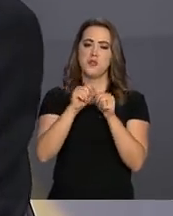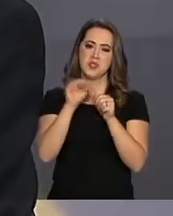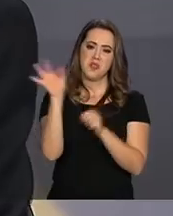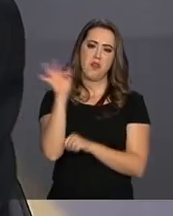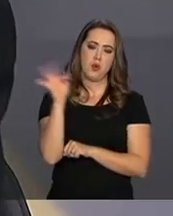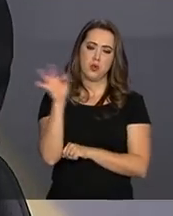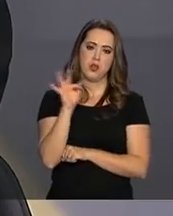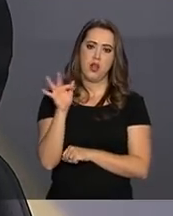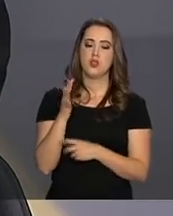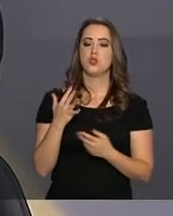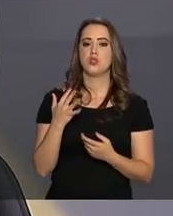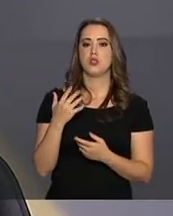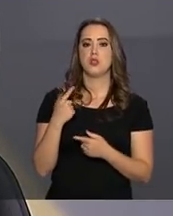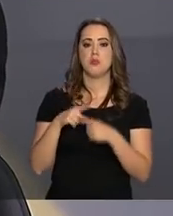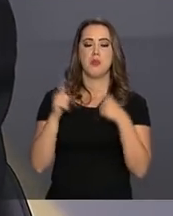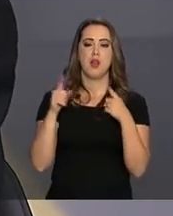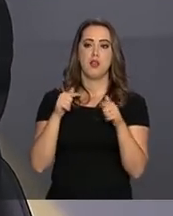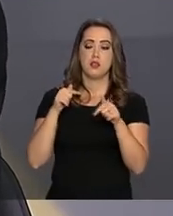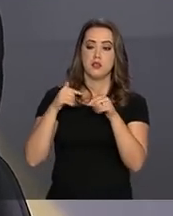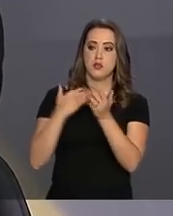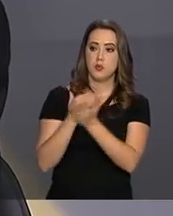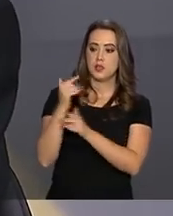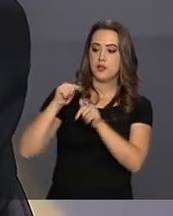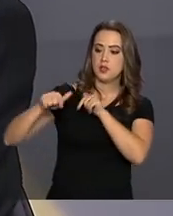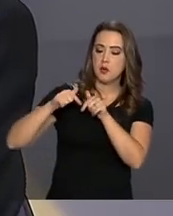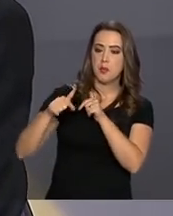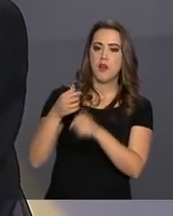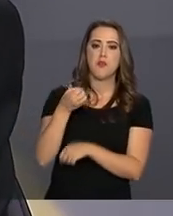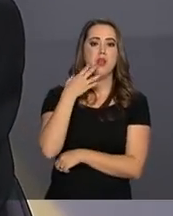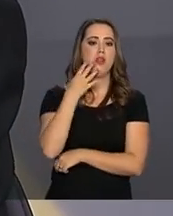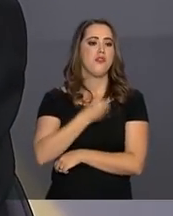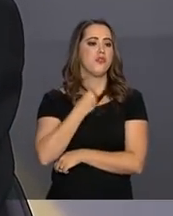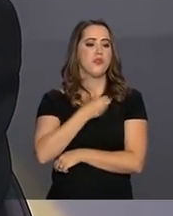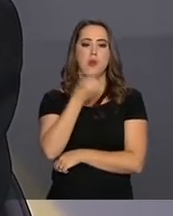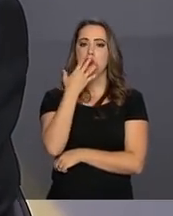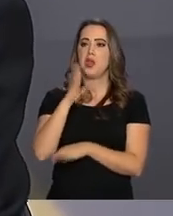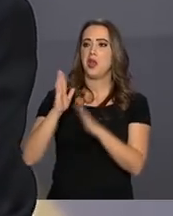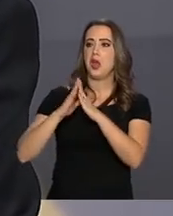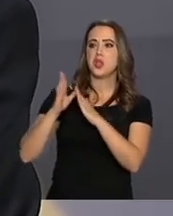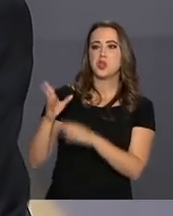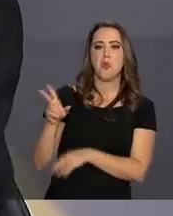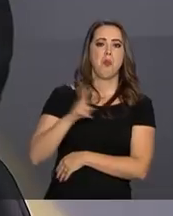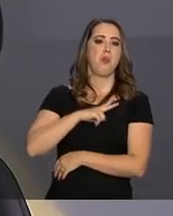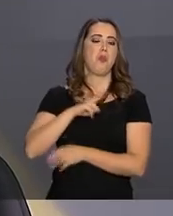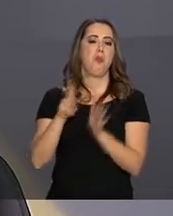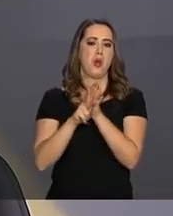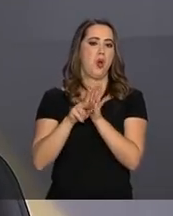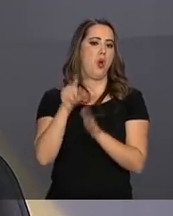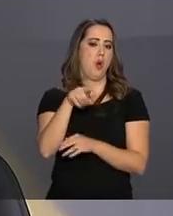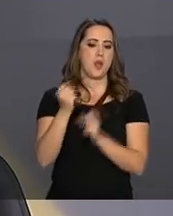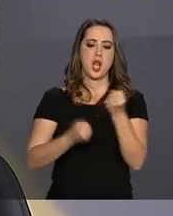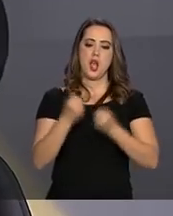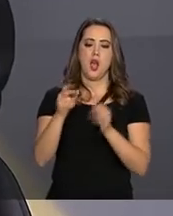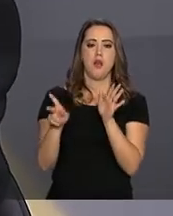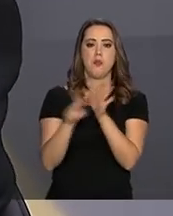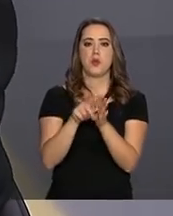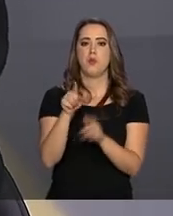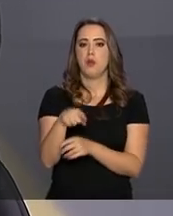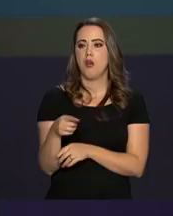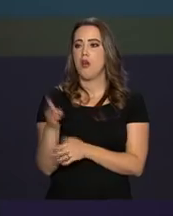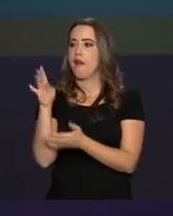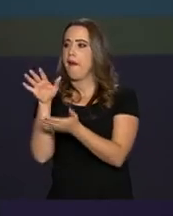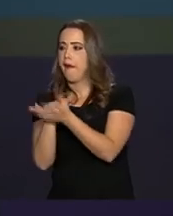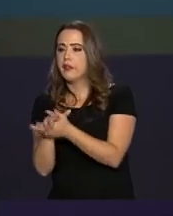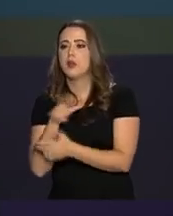uma faculdade ou não, se empregava bem, vivia bem, tinha sua casa, tinha seu carro, seu cônjuge ou